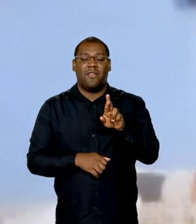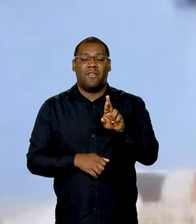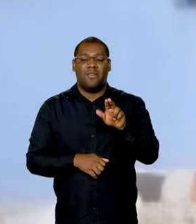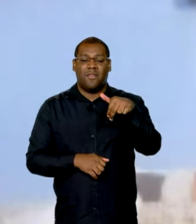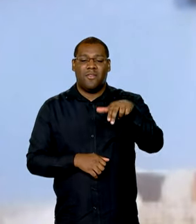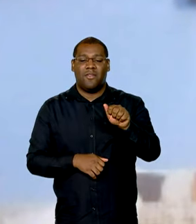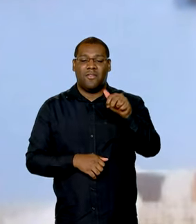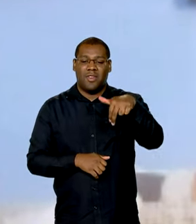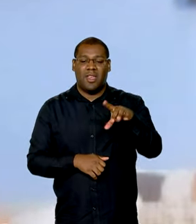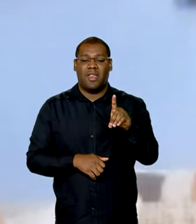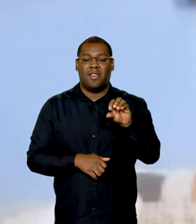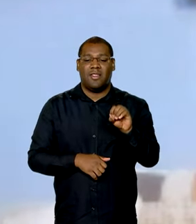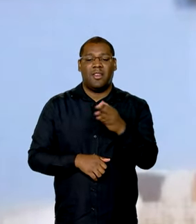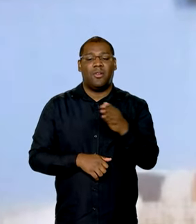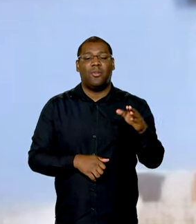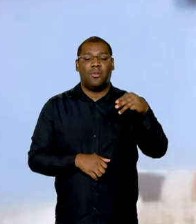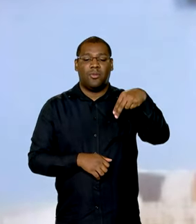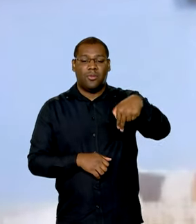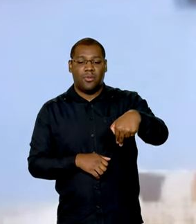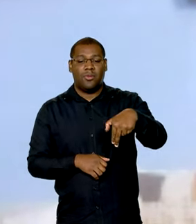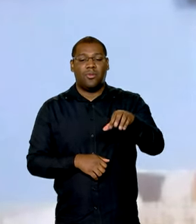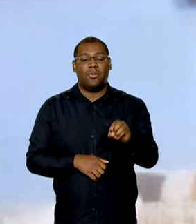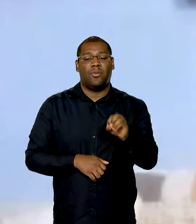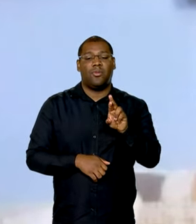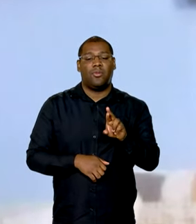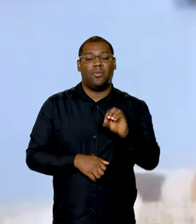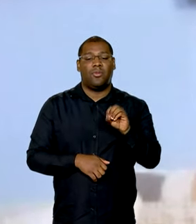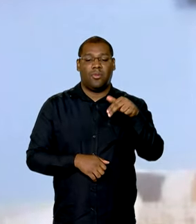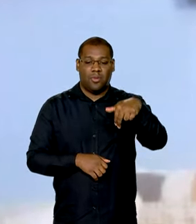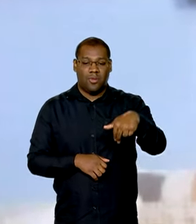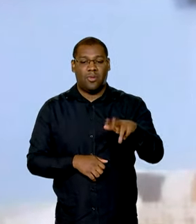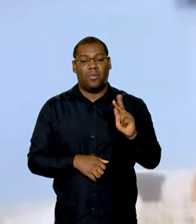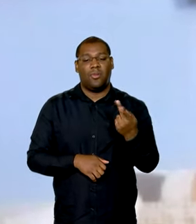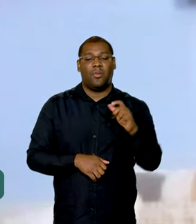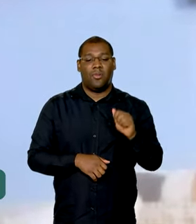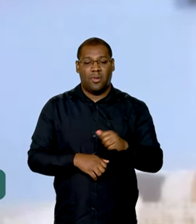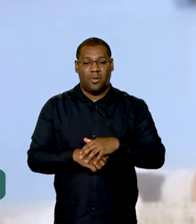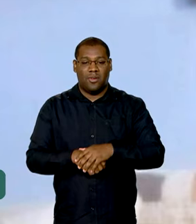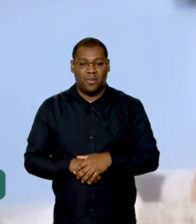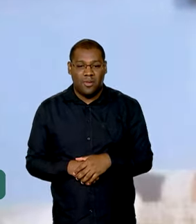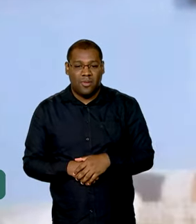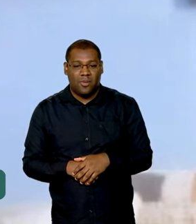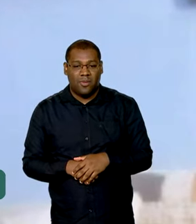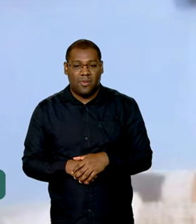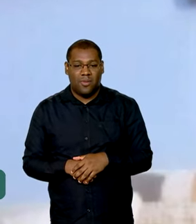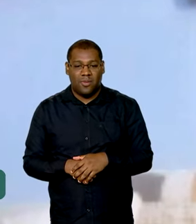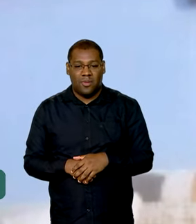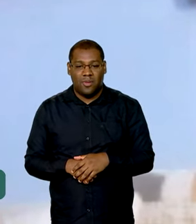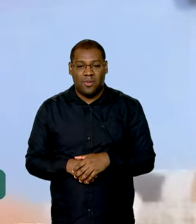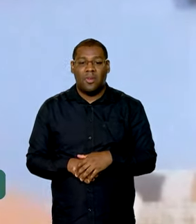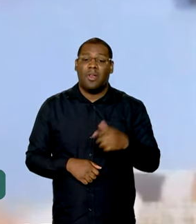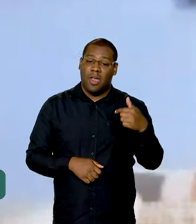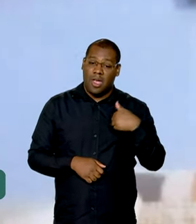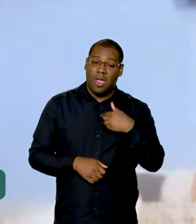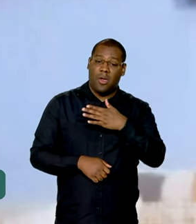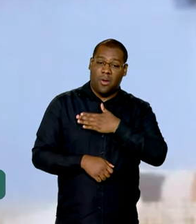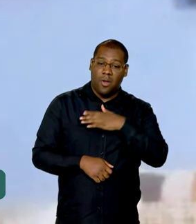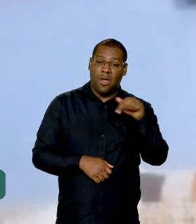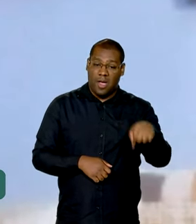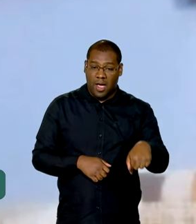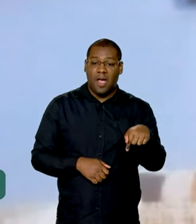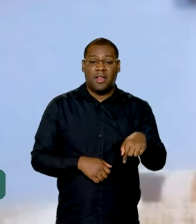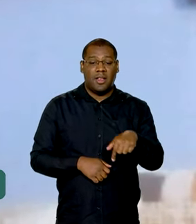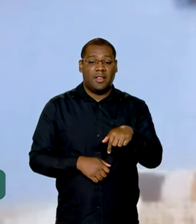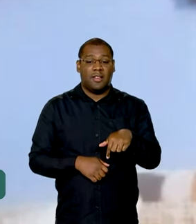estive no sul de Minas também, na região das águas, que eu gosto muito também, São Lourenço, sul de Minas, né? Estive lá.